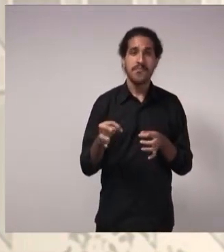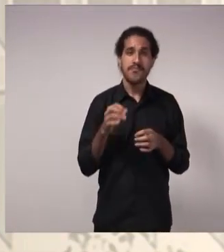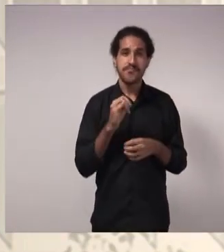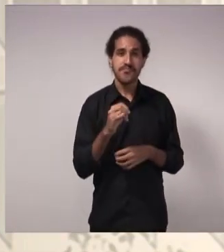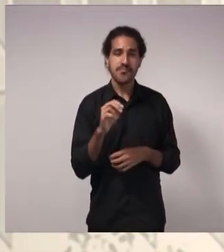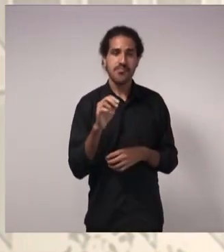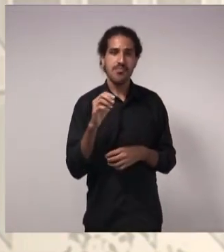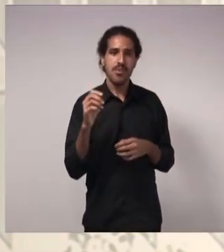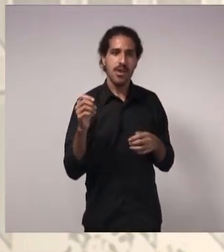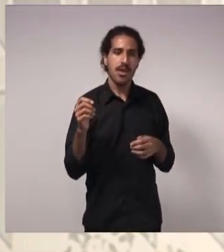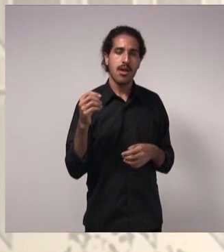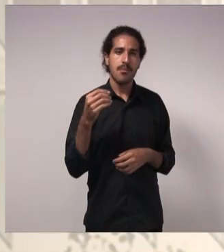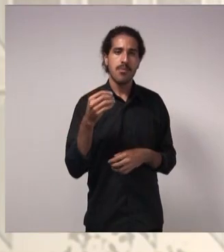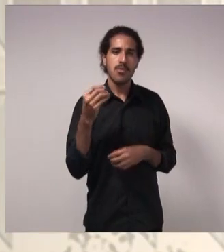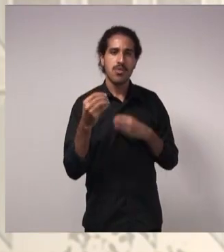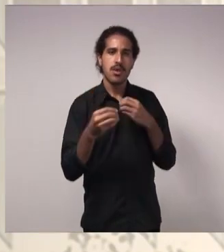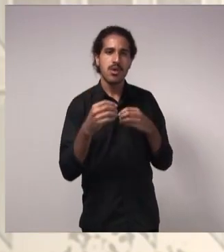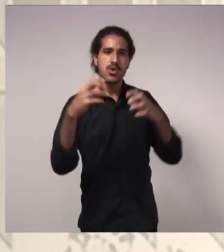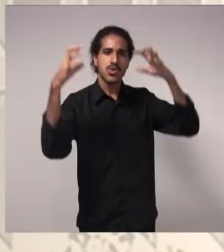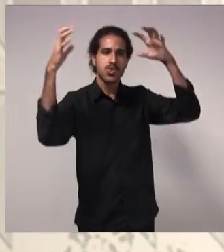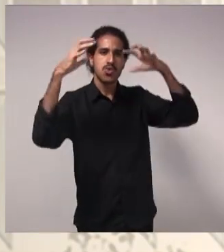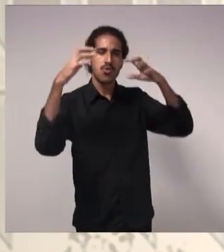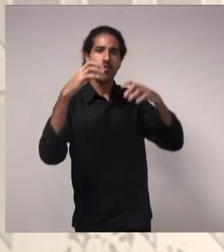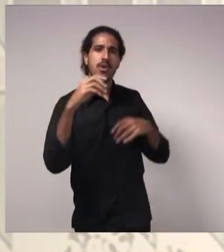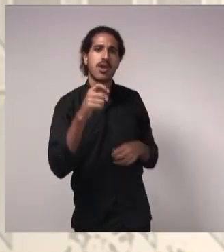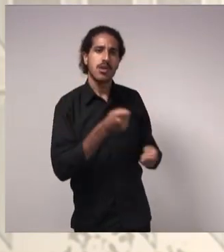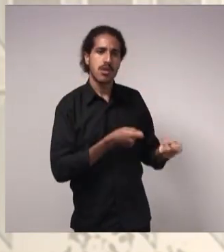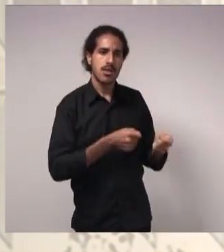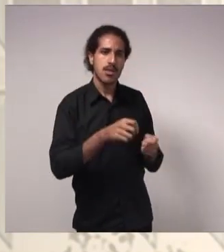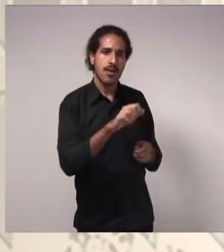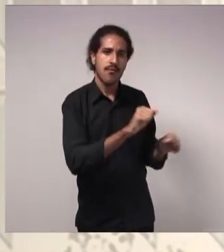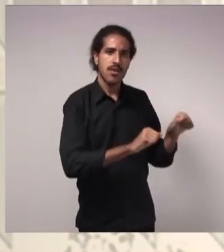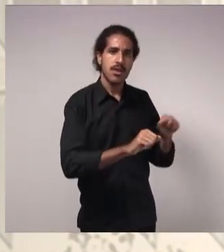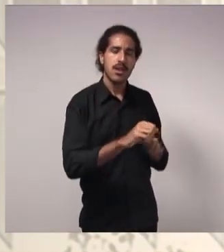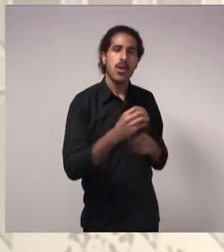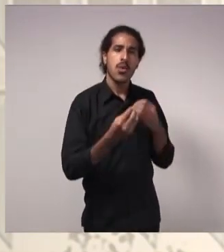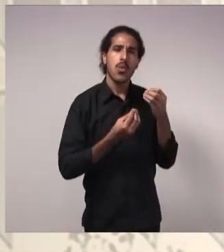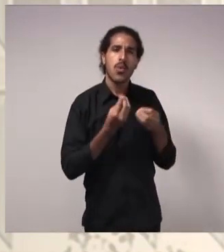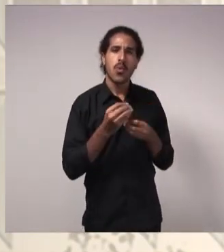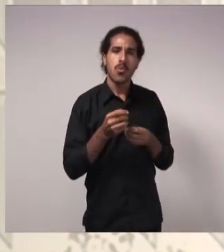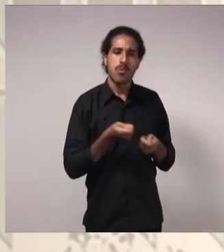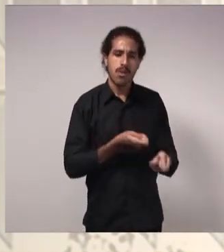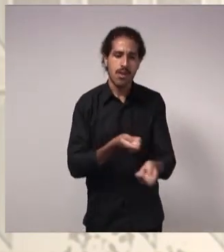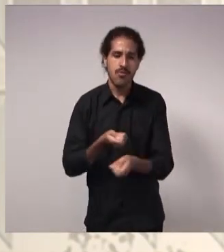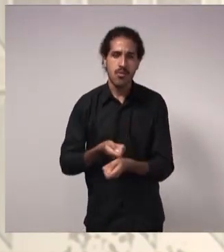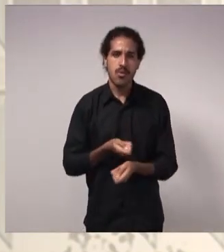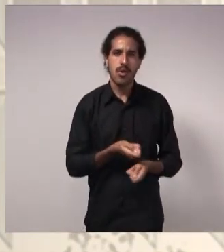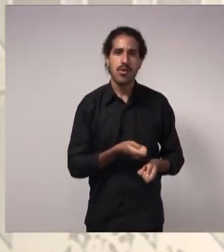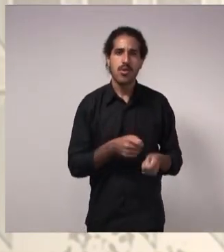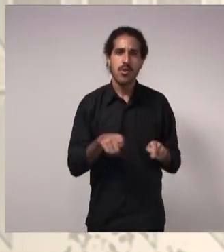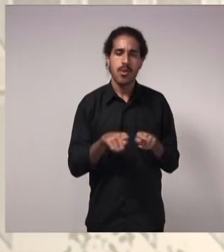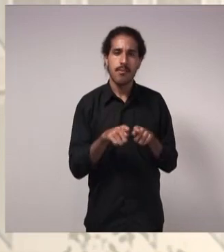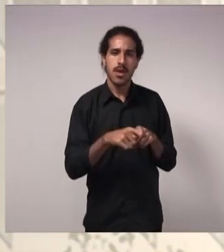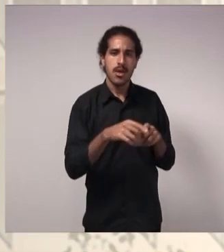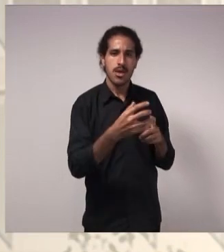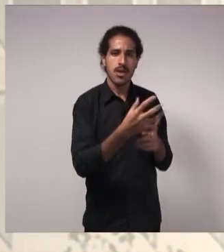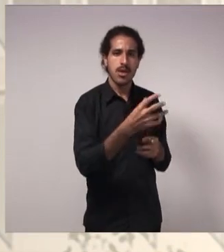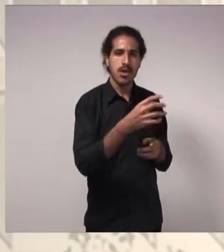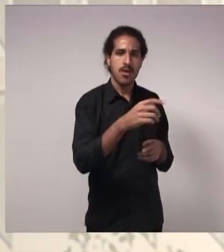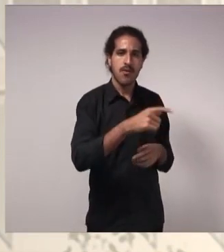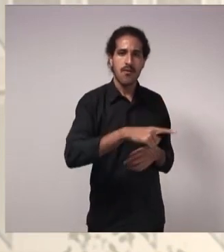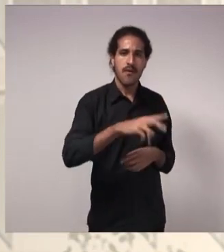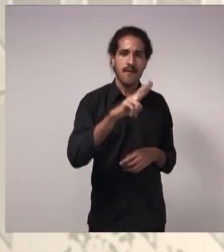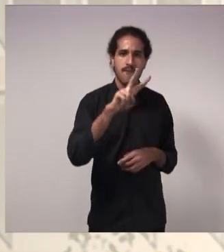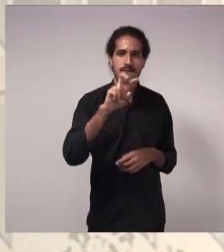prédio de apartamentos, as águas dos chuveiros, da lavanderia, para irrigação, lavagem de piso, descarga sanitária, eu preciso quantificar esse volume.